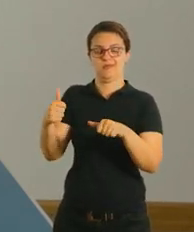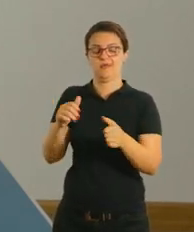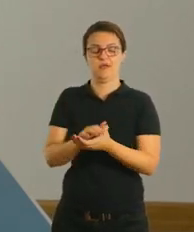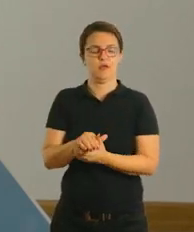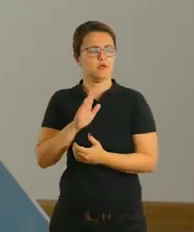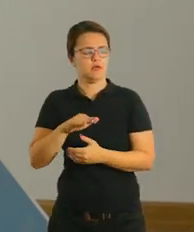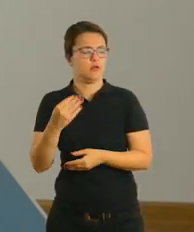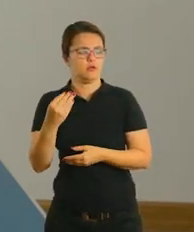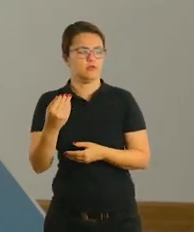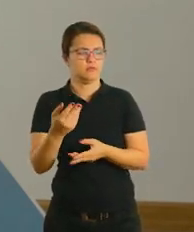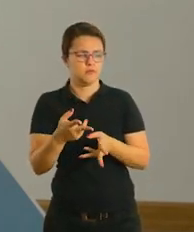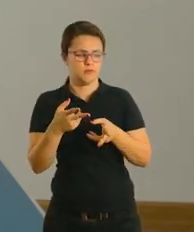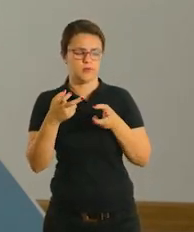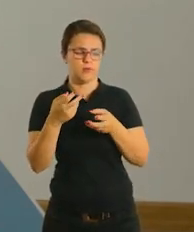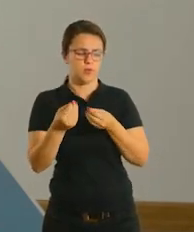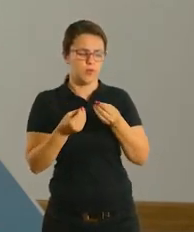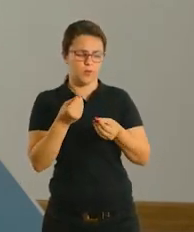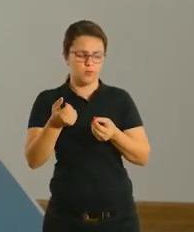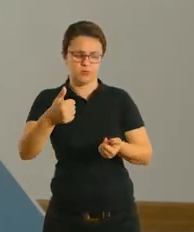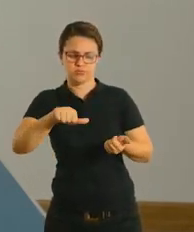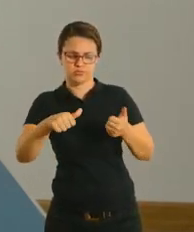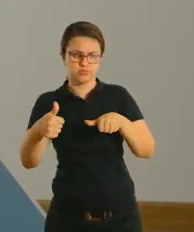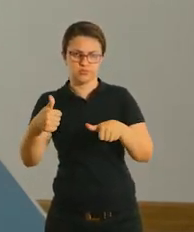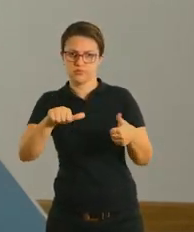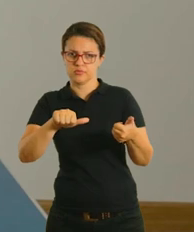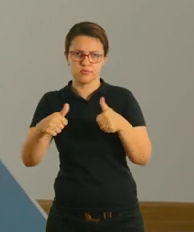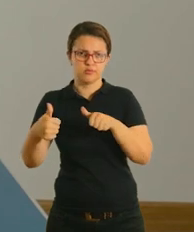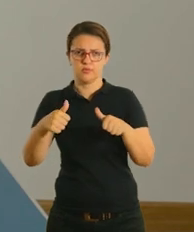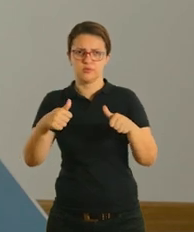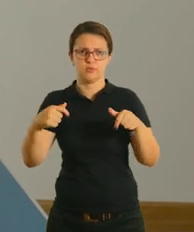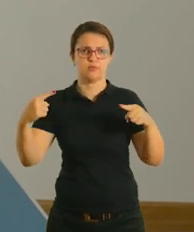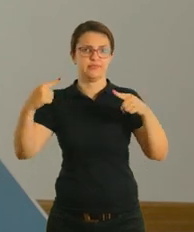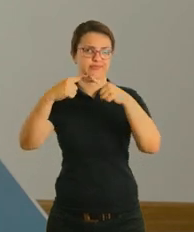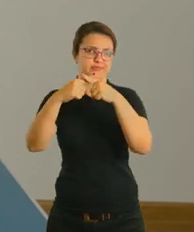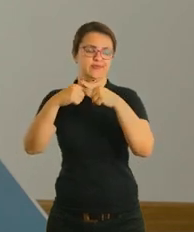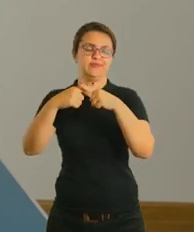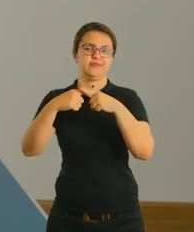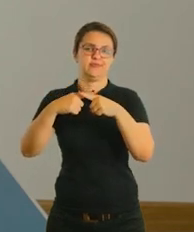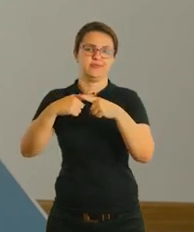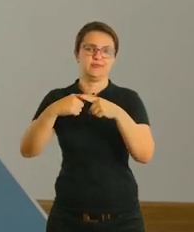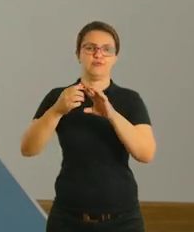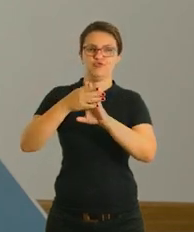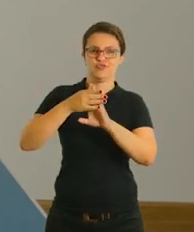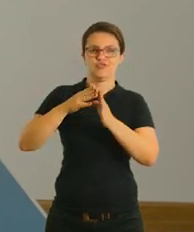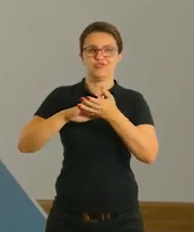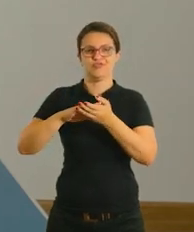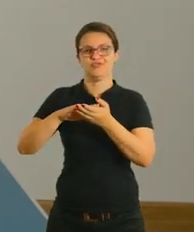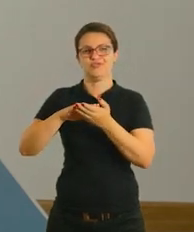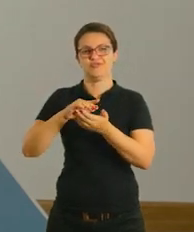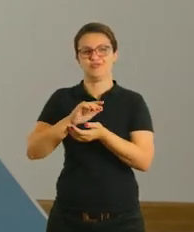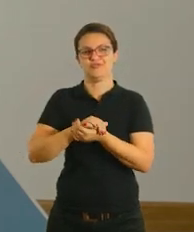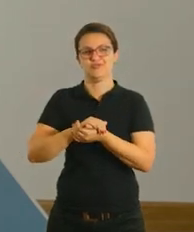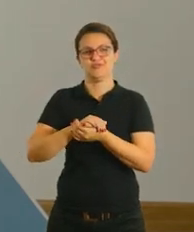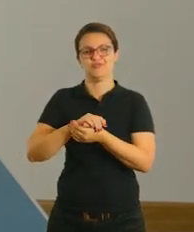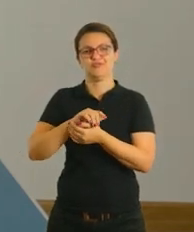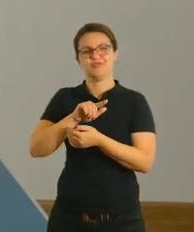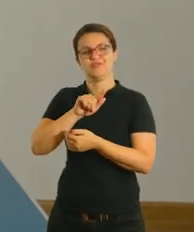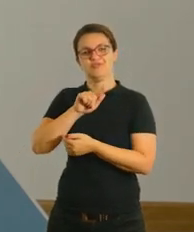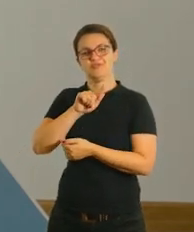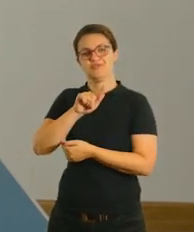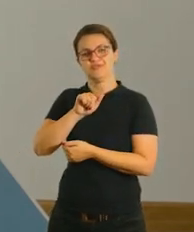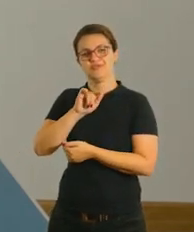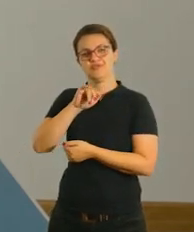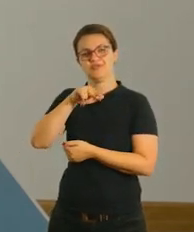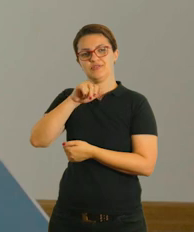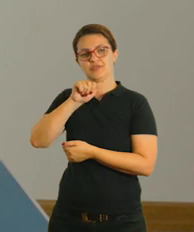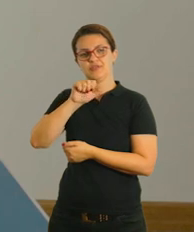como que é, como que funcionam as avaliações dentro das competições de ginástica artística, ginástica rítmica. É mais ou menos assim que a gente